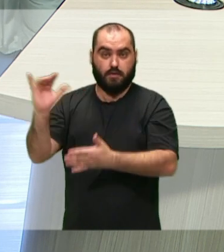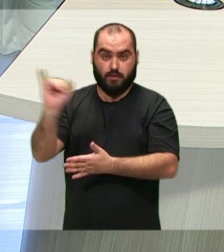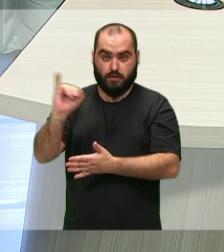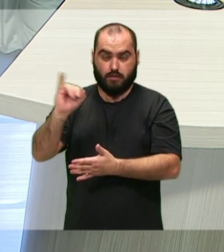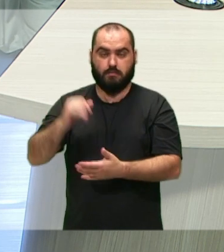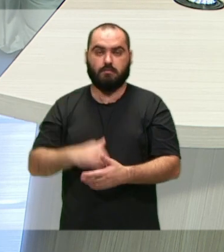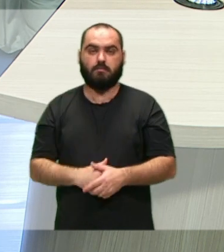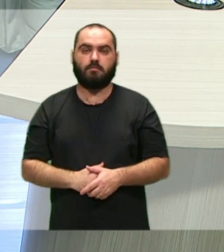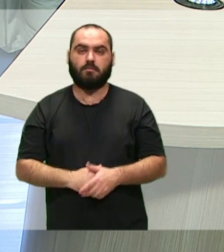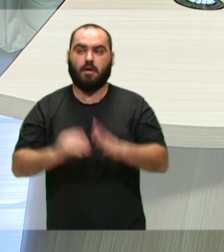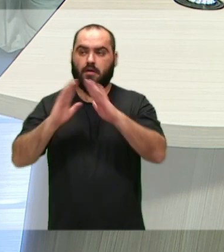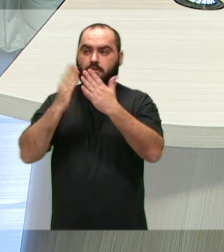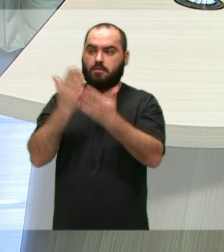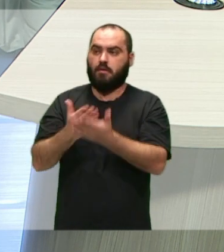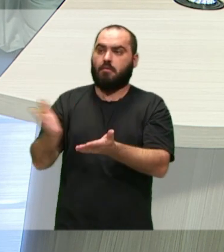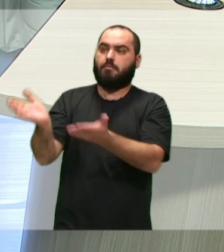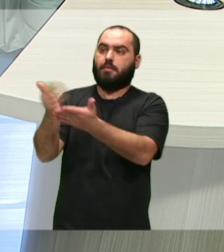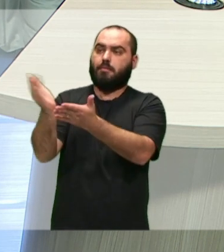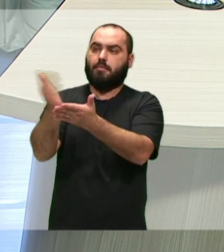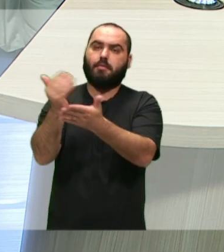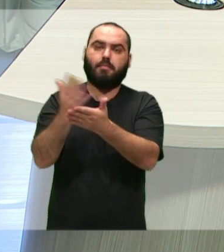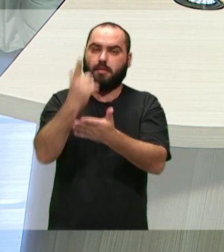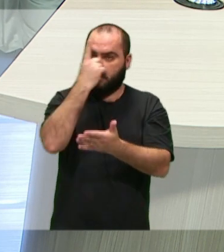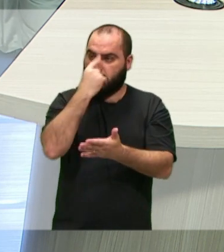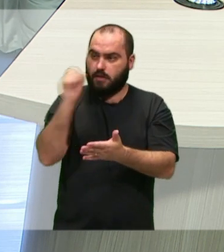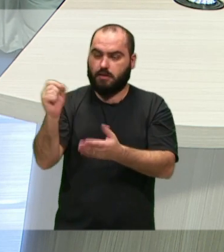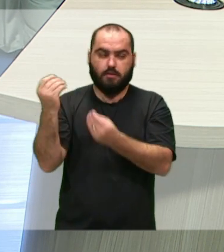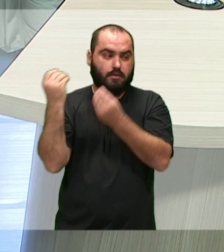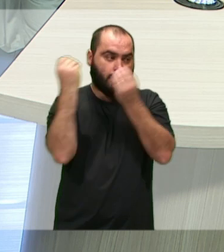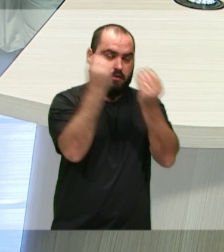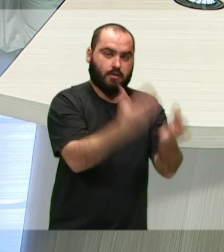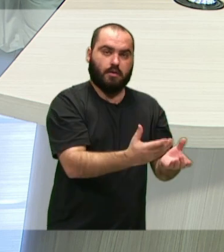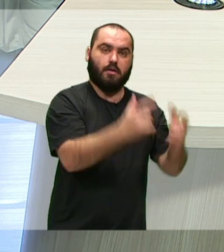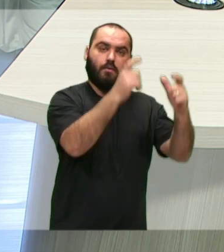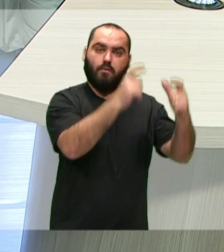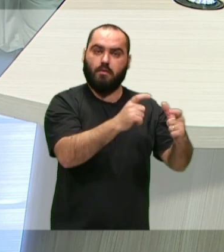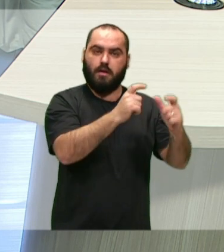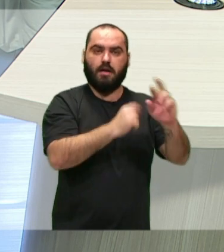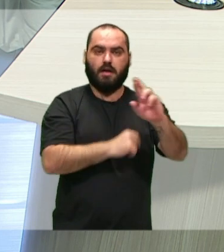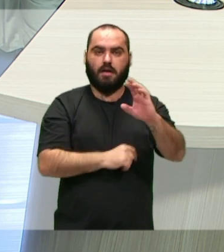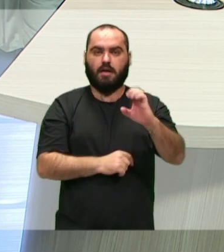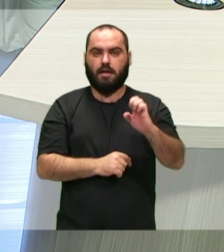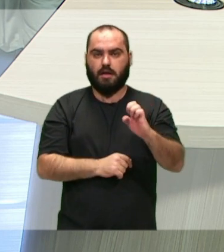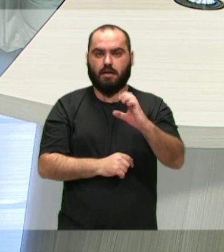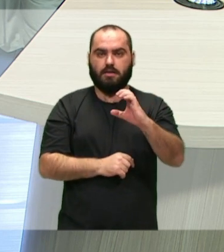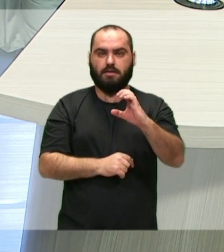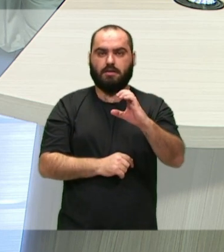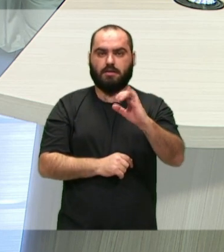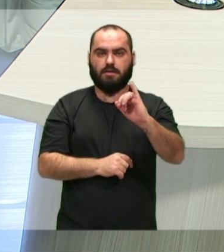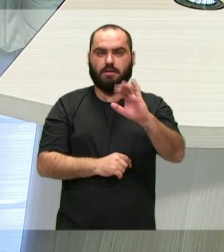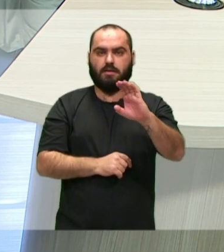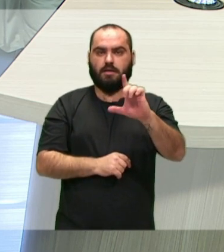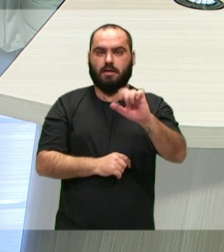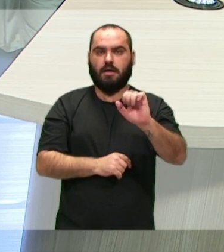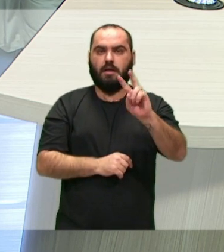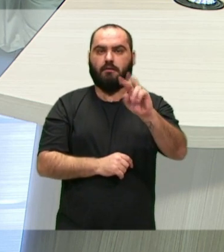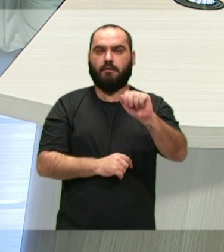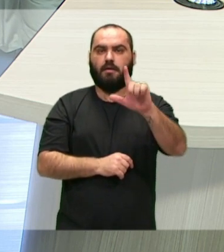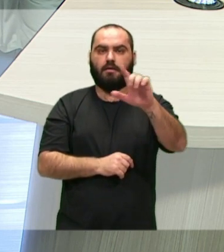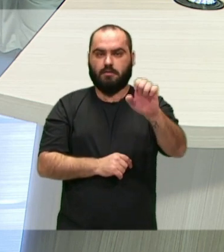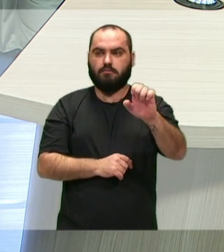coletaram os resíduos, levaram na Recicla Vale e as cinco primeiras foram premiadas aqui na Câmara.